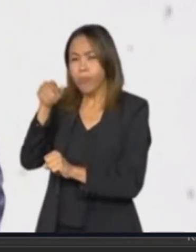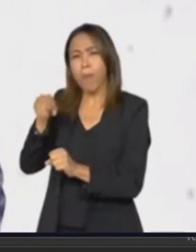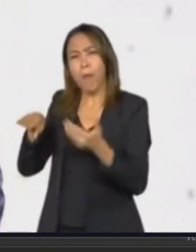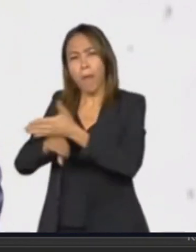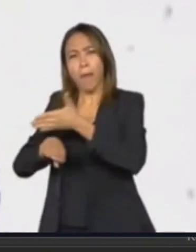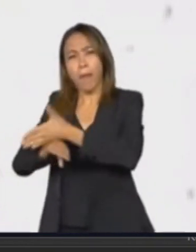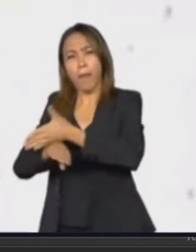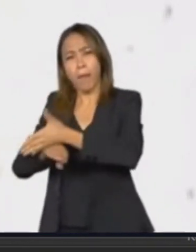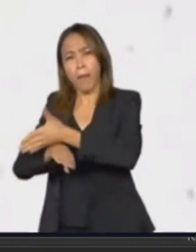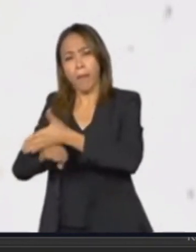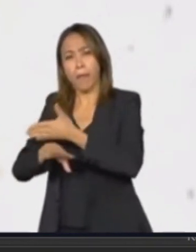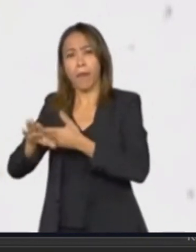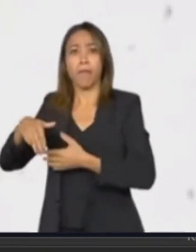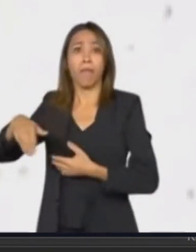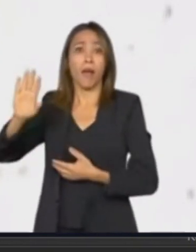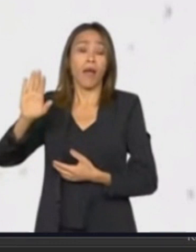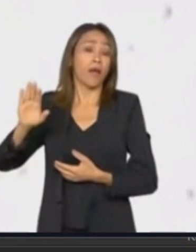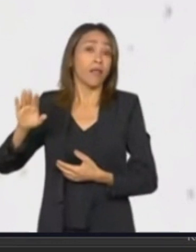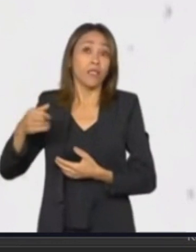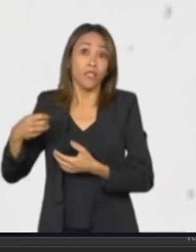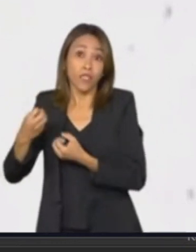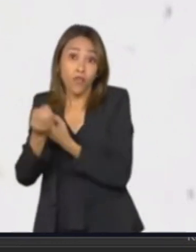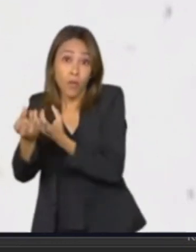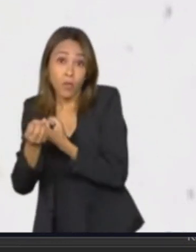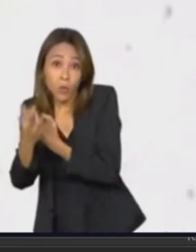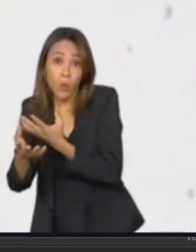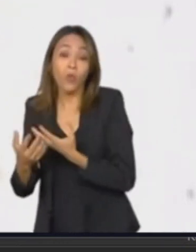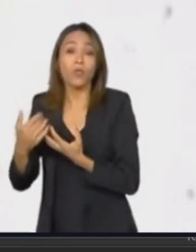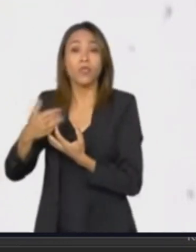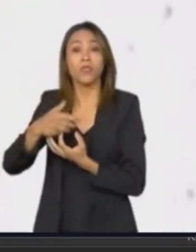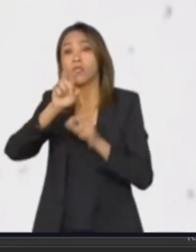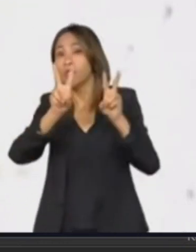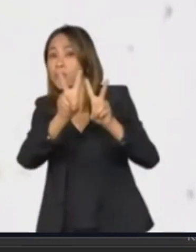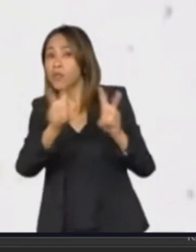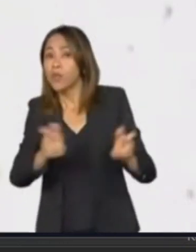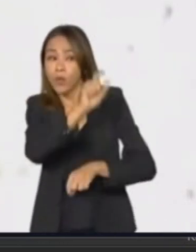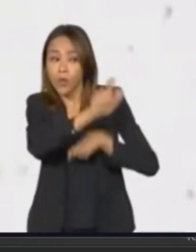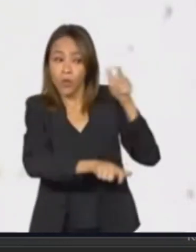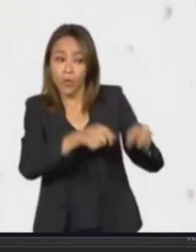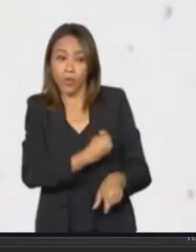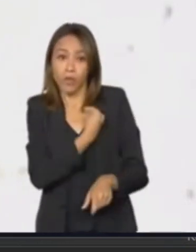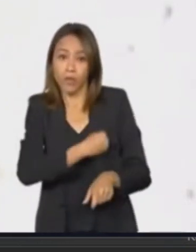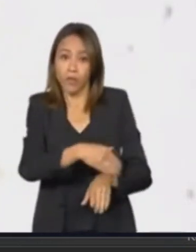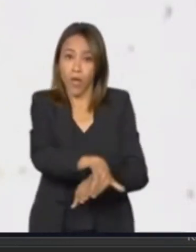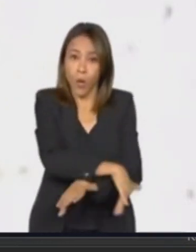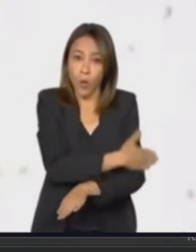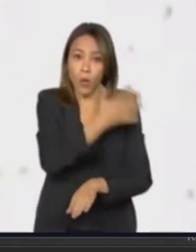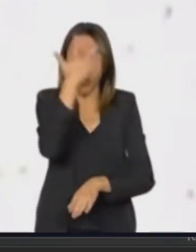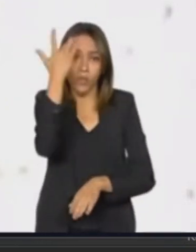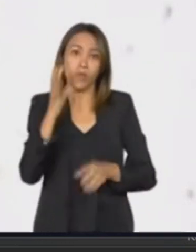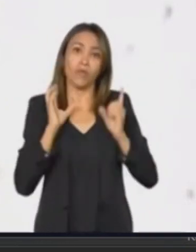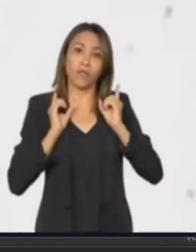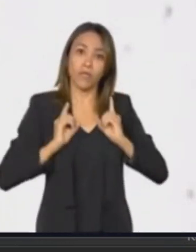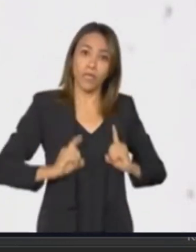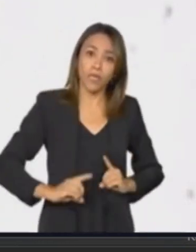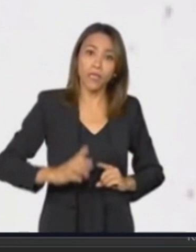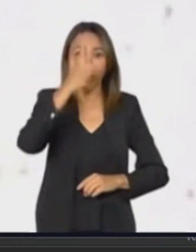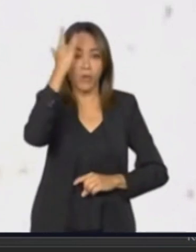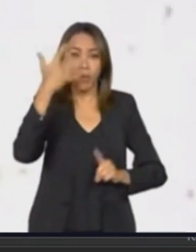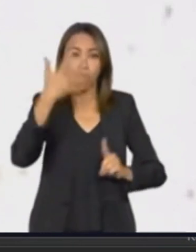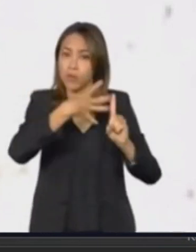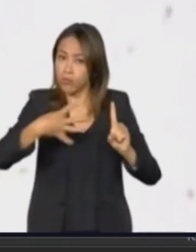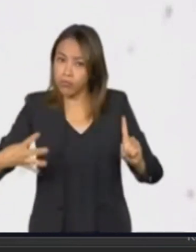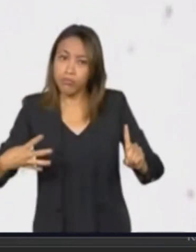250 indicadores sobre pessoas em situação de rua, pessoas com deficiência, pessoas LGBTQIA+, pessoas